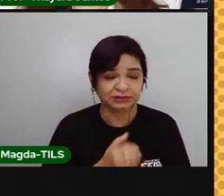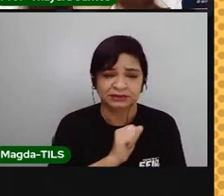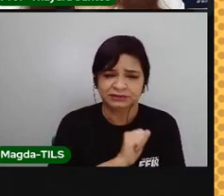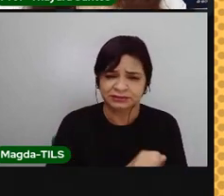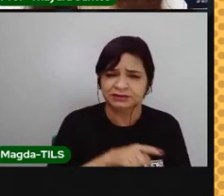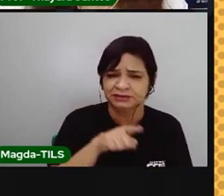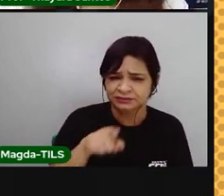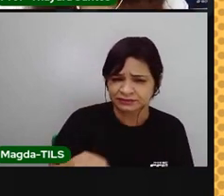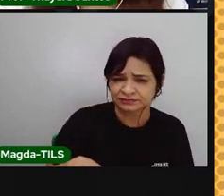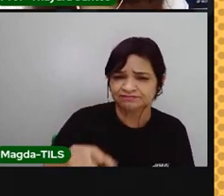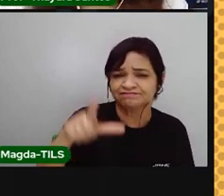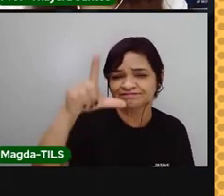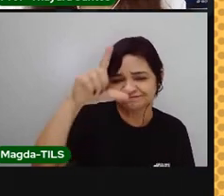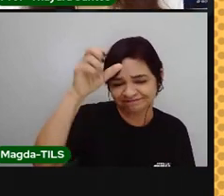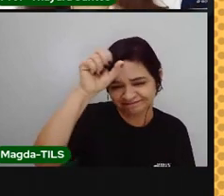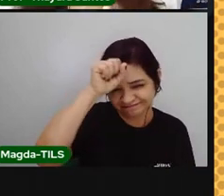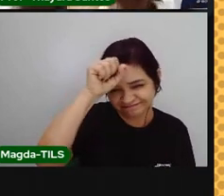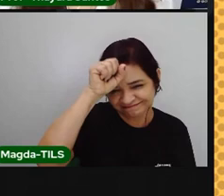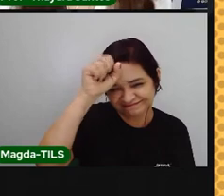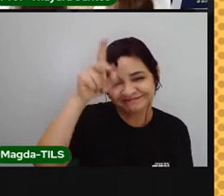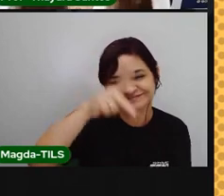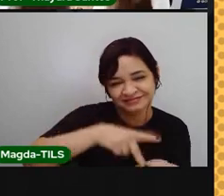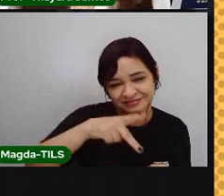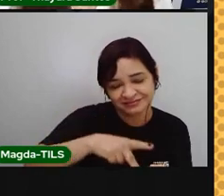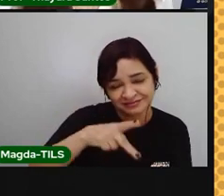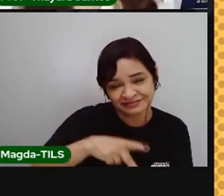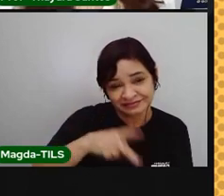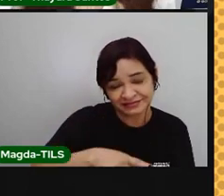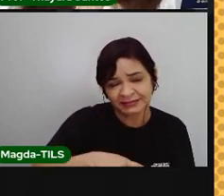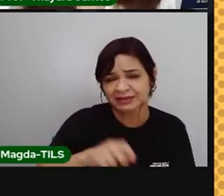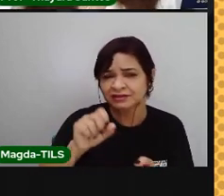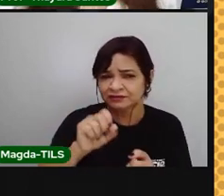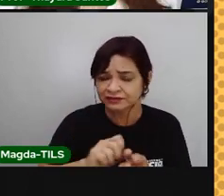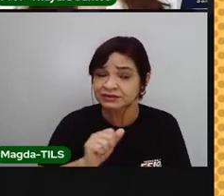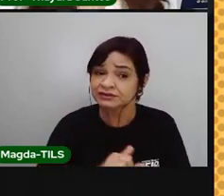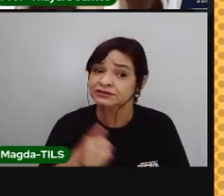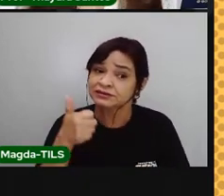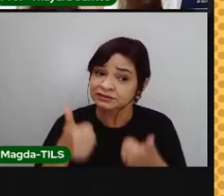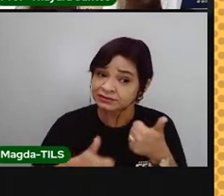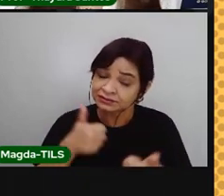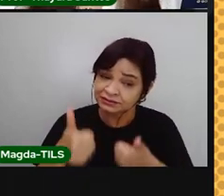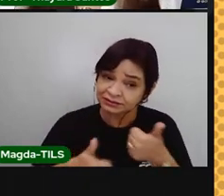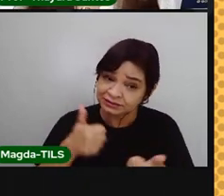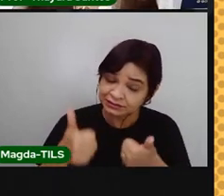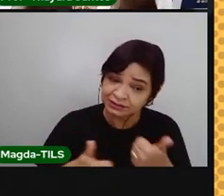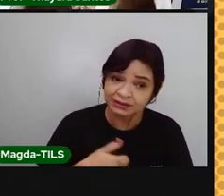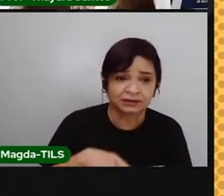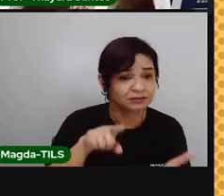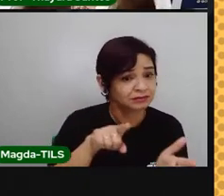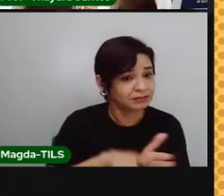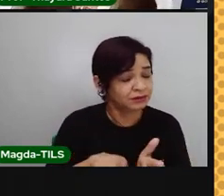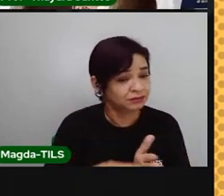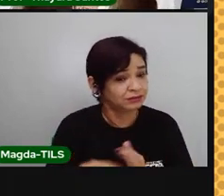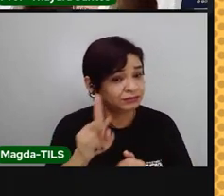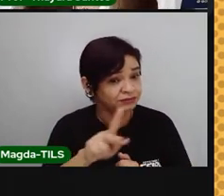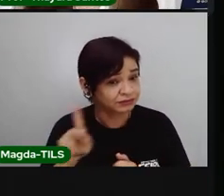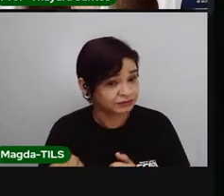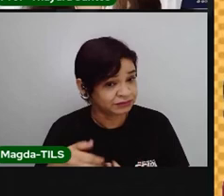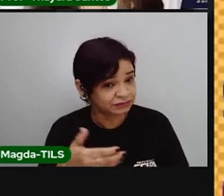realmente tenham aprendido muito aqui e que façam as atividades direitinho, tirem as dúvidas dos professores de vocês.